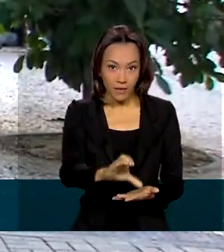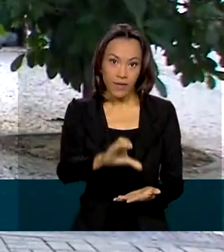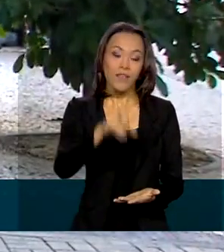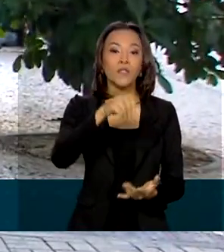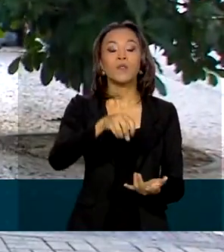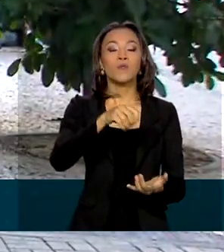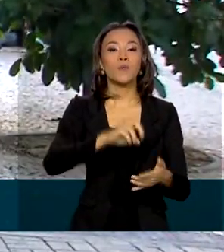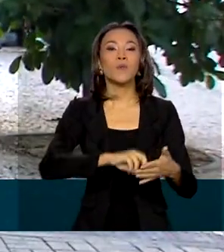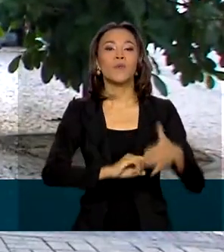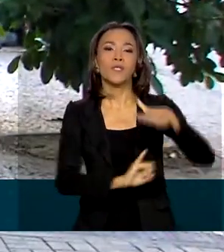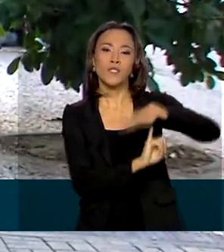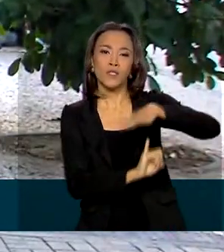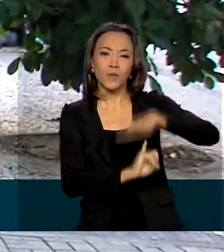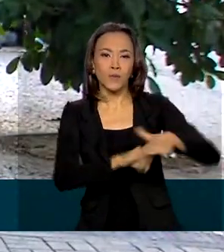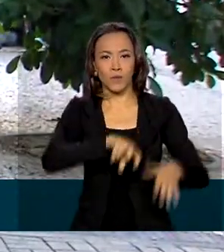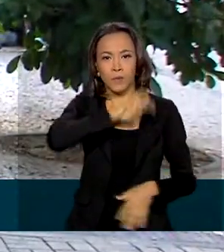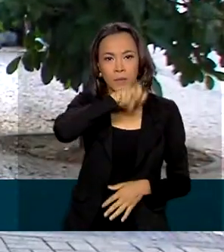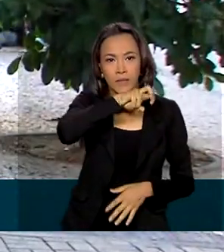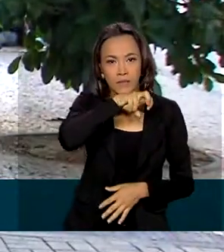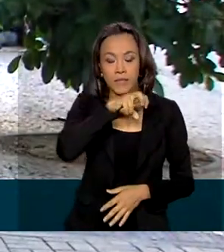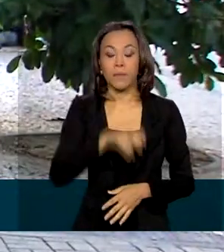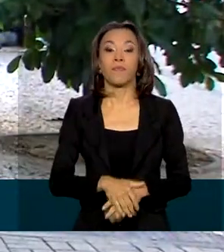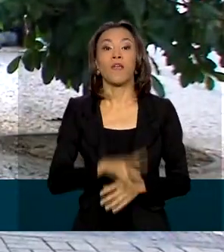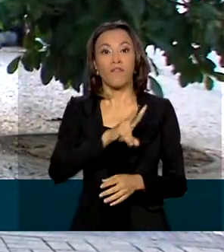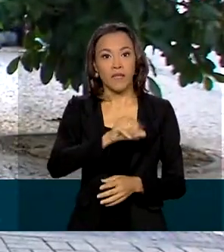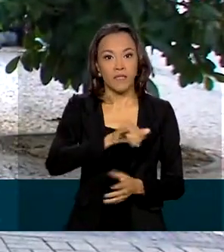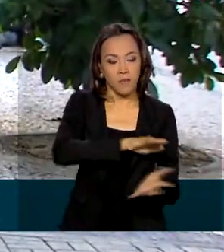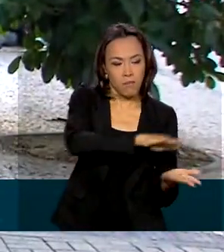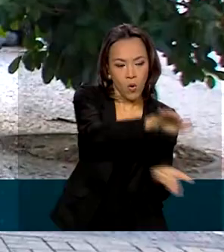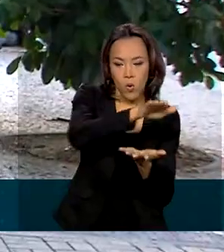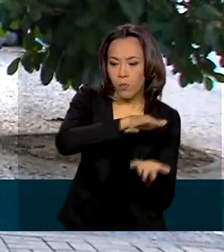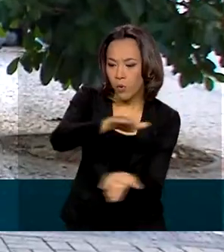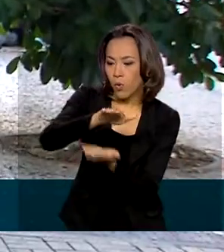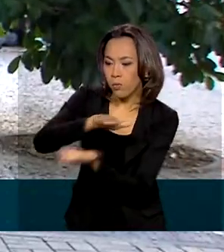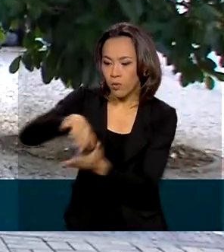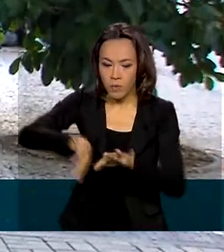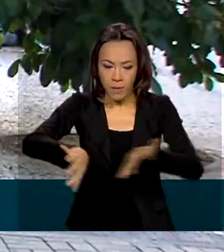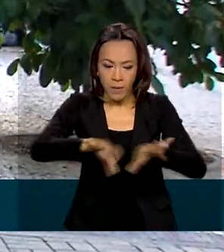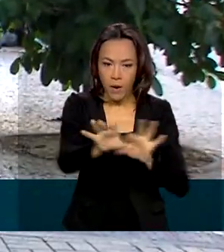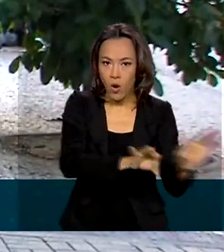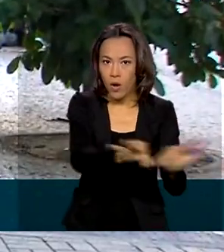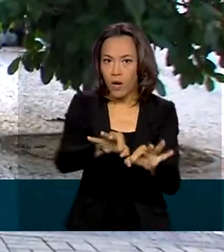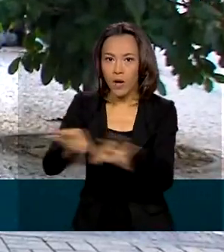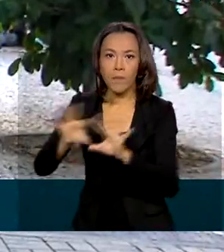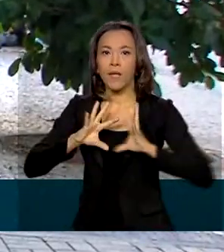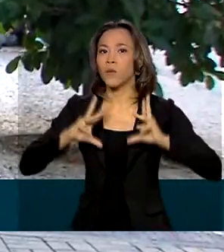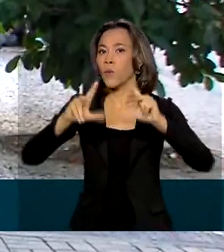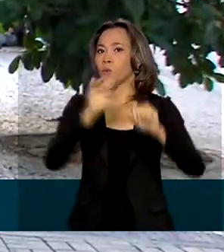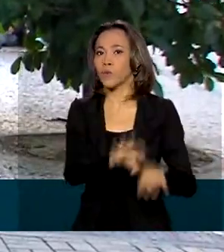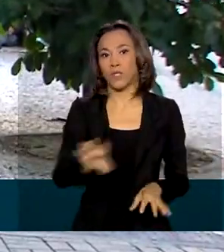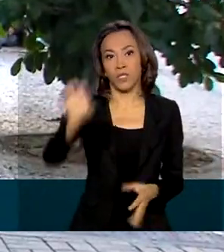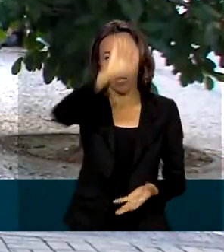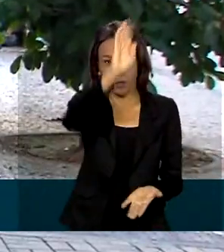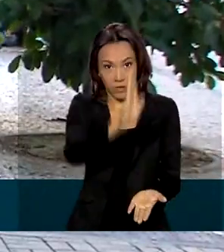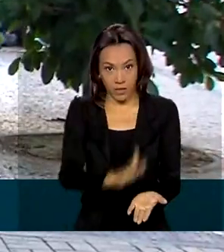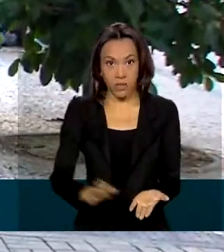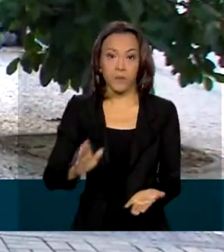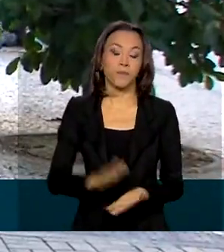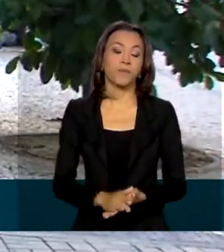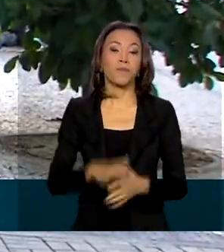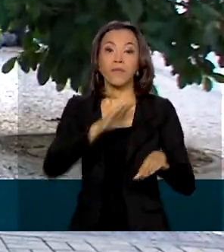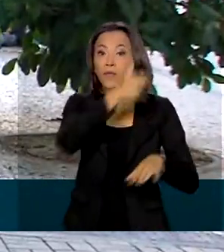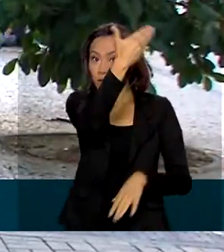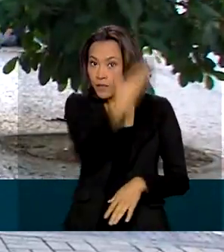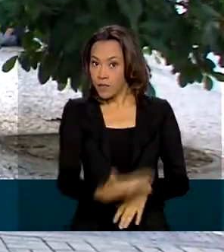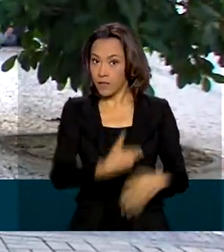O imunizante será distribuído de forma proporcional e simultânea a todos os estados brasileiros. Segundo o